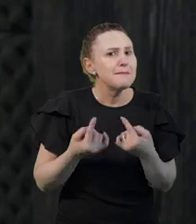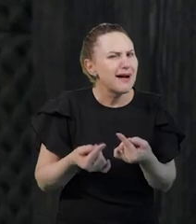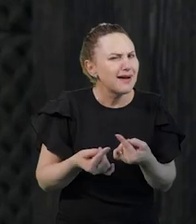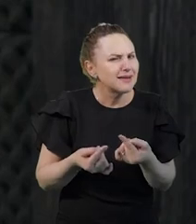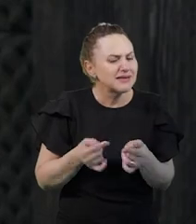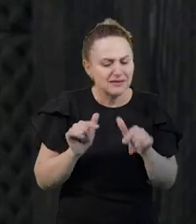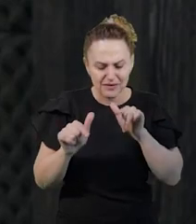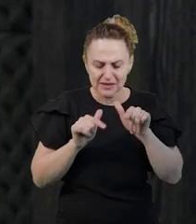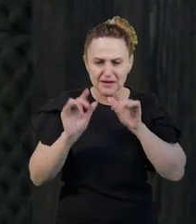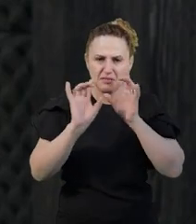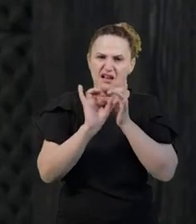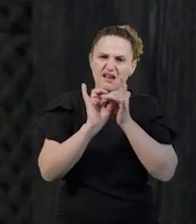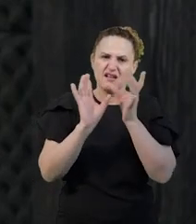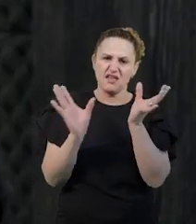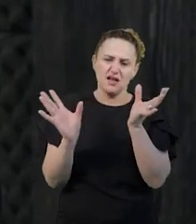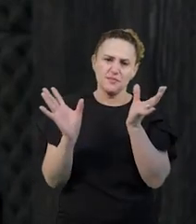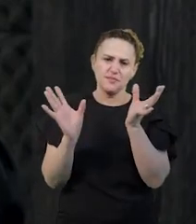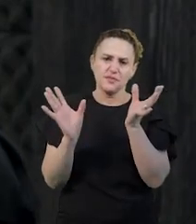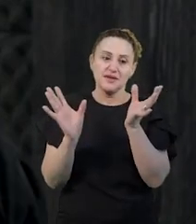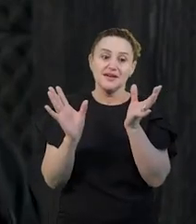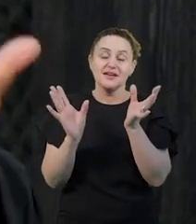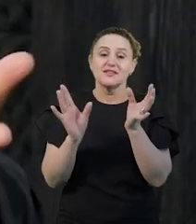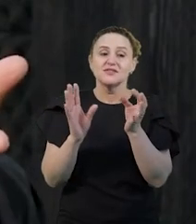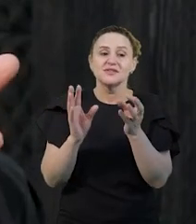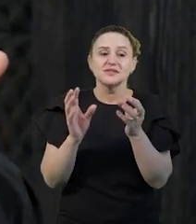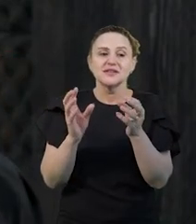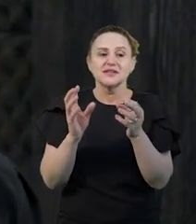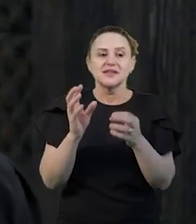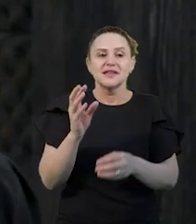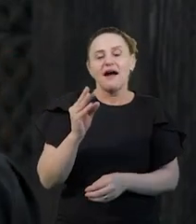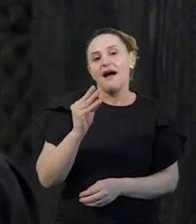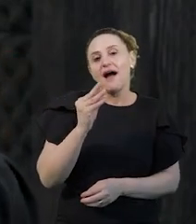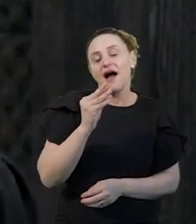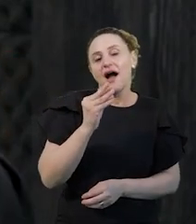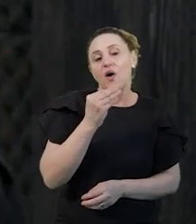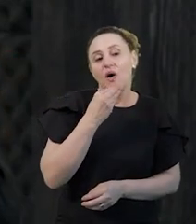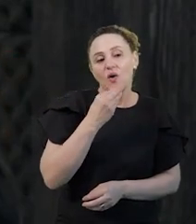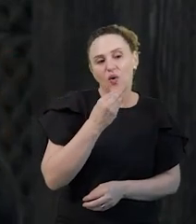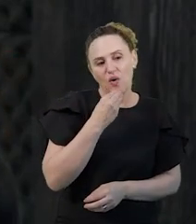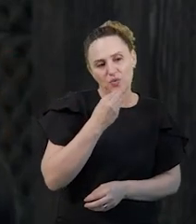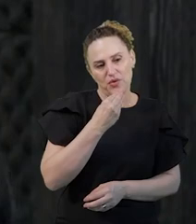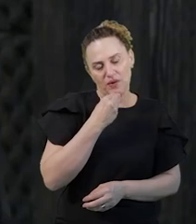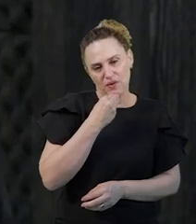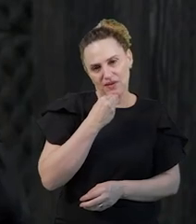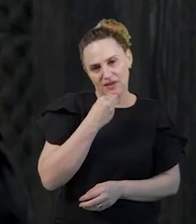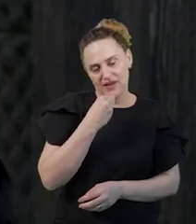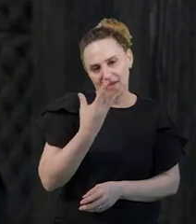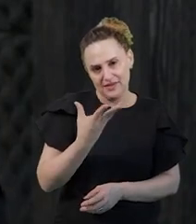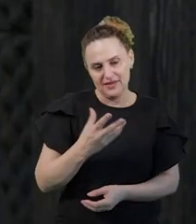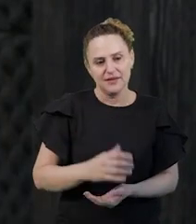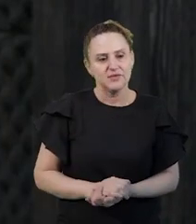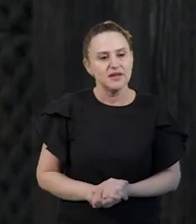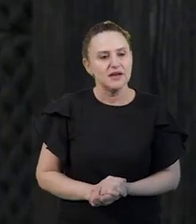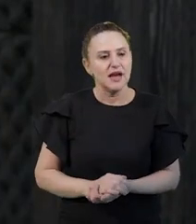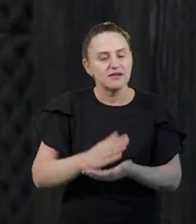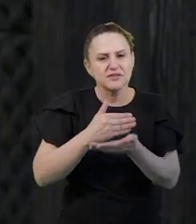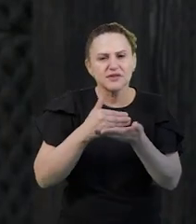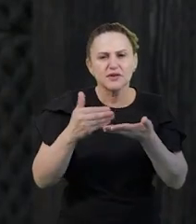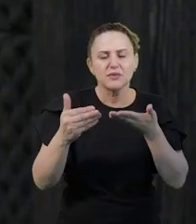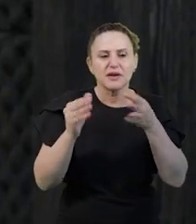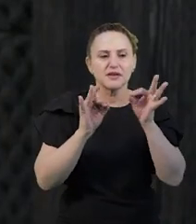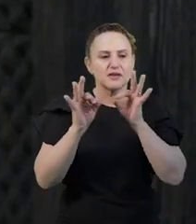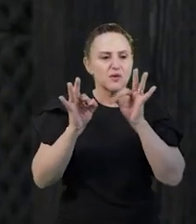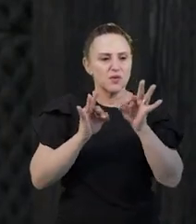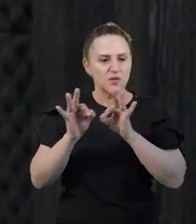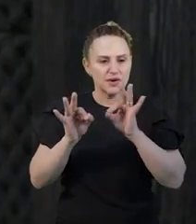livremente, poxa, você dá oportunidade ao estudante de se colocar. Aí você começa a promover o diálogo, porque quando você leva